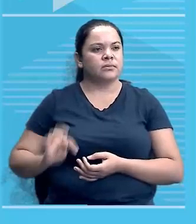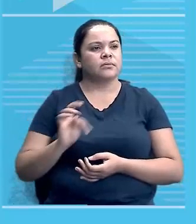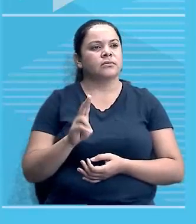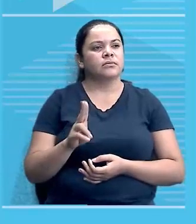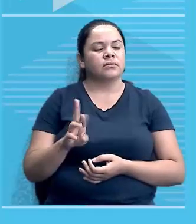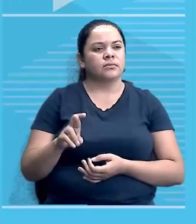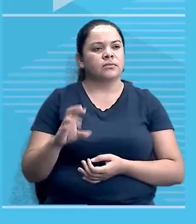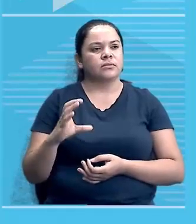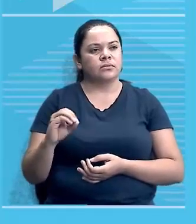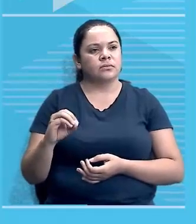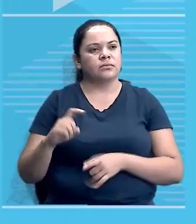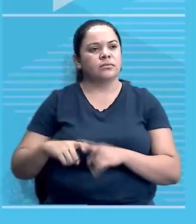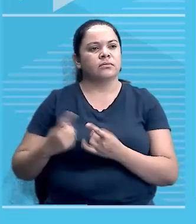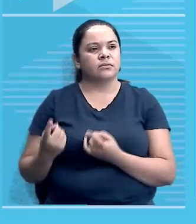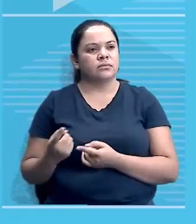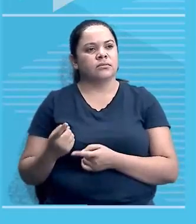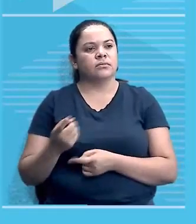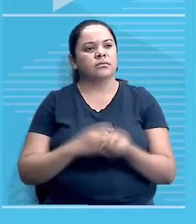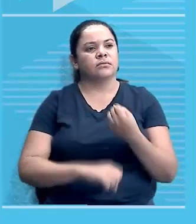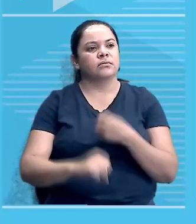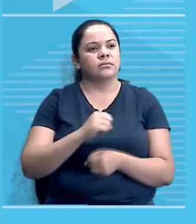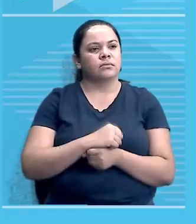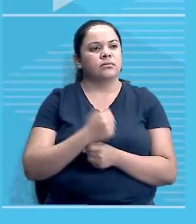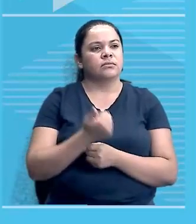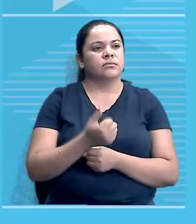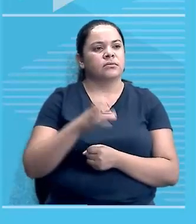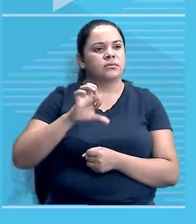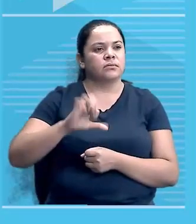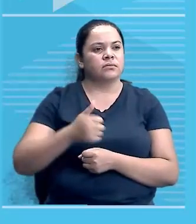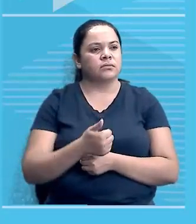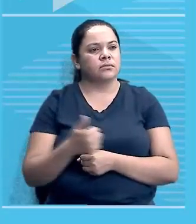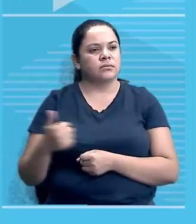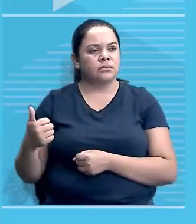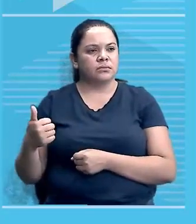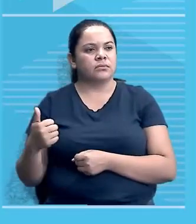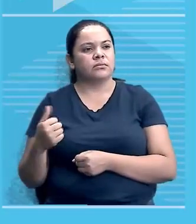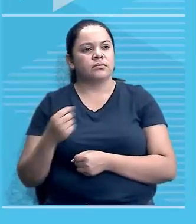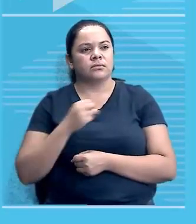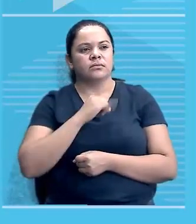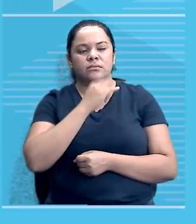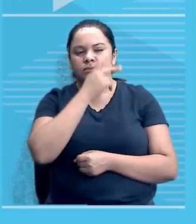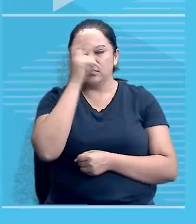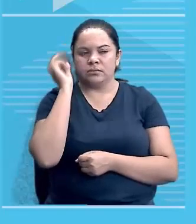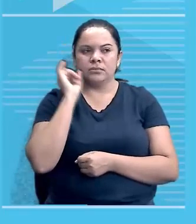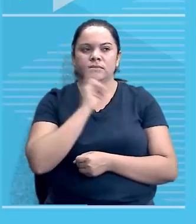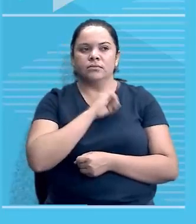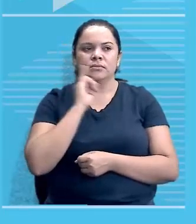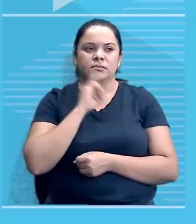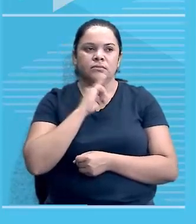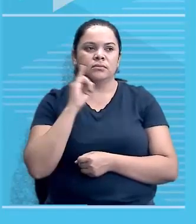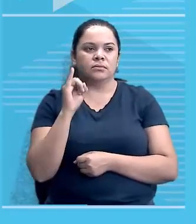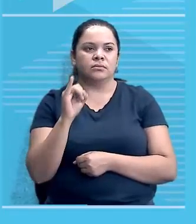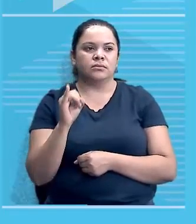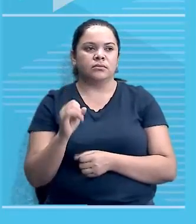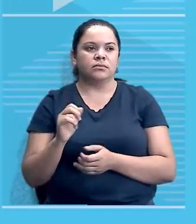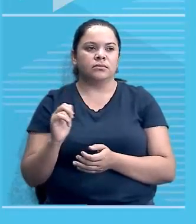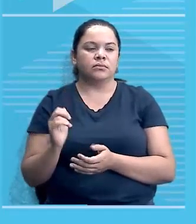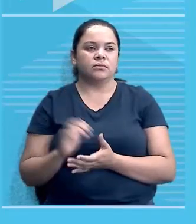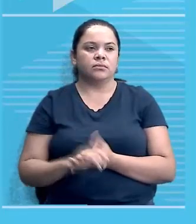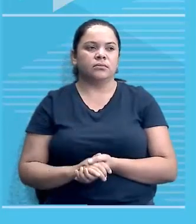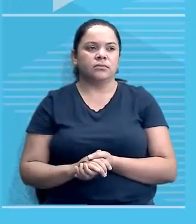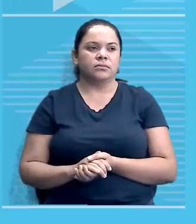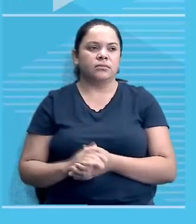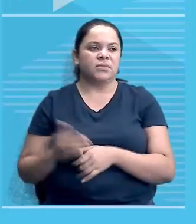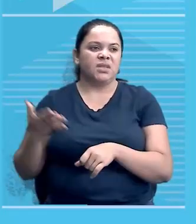os italianos chegam e chegam com tudo, e dominam a Líbia. Os italianos exerceram um domínio